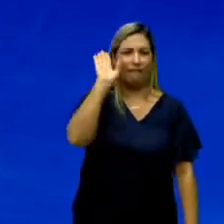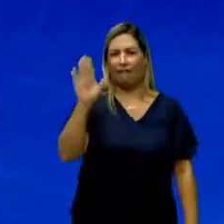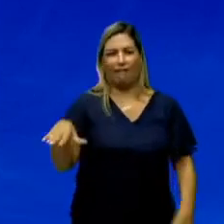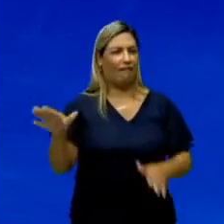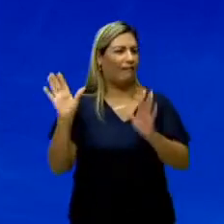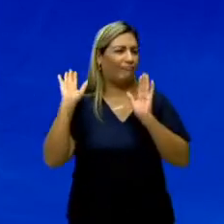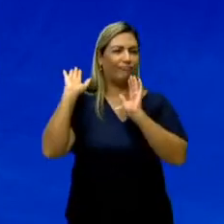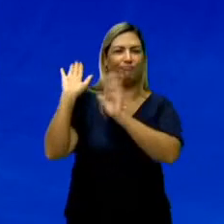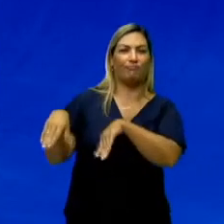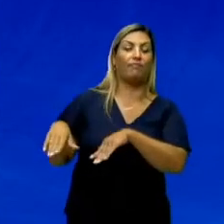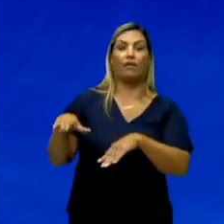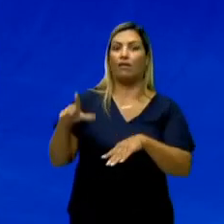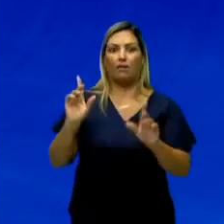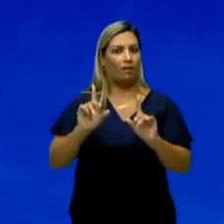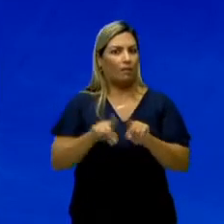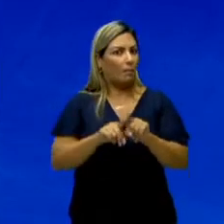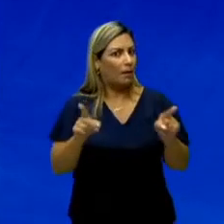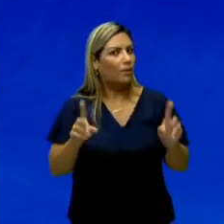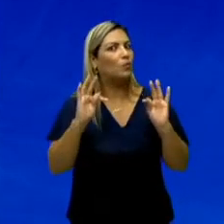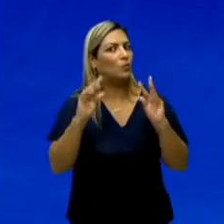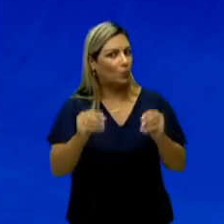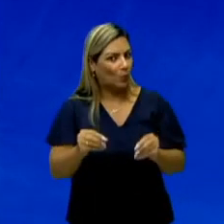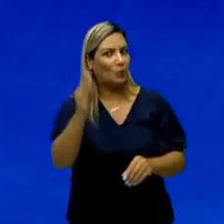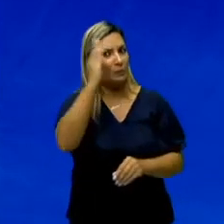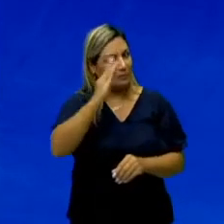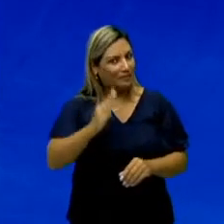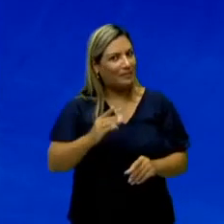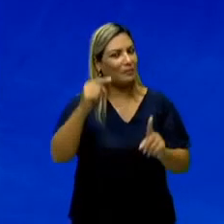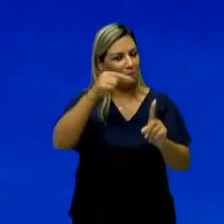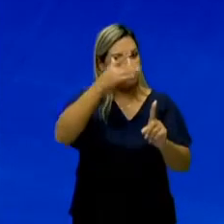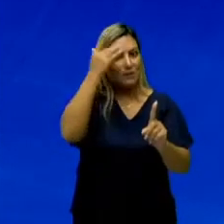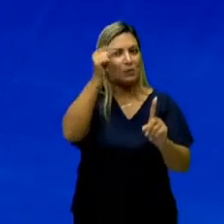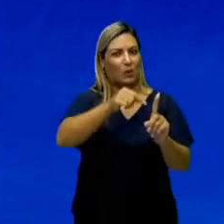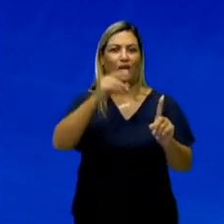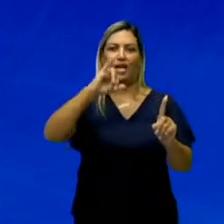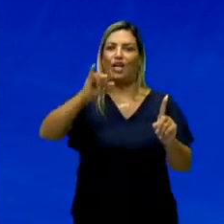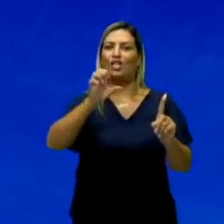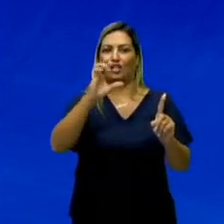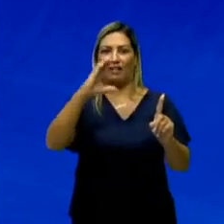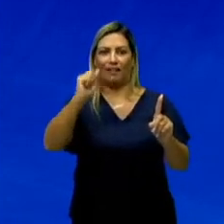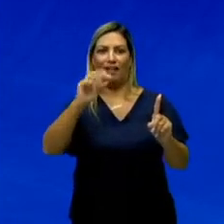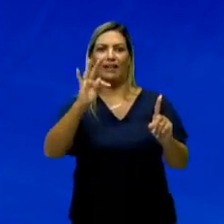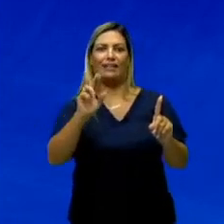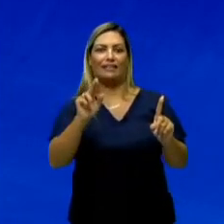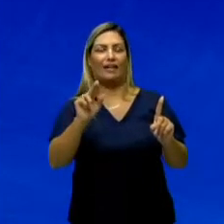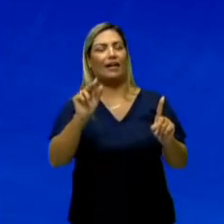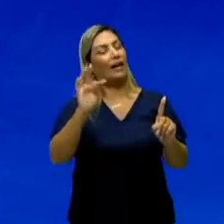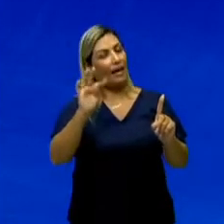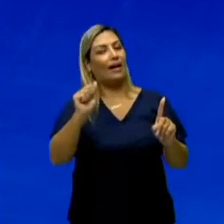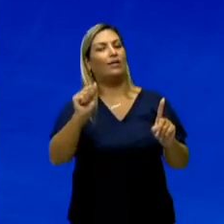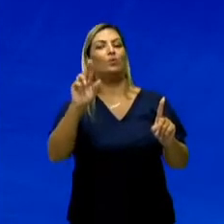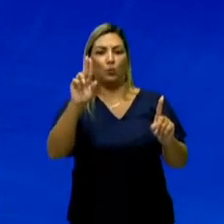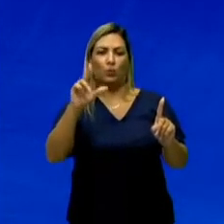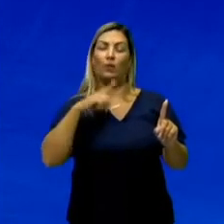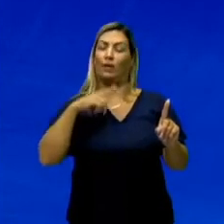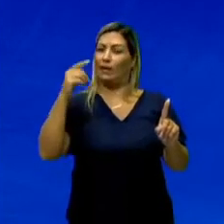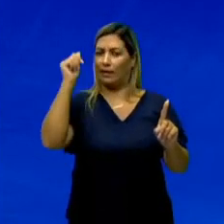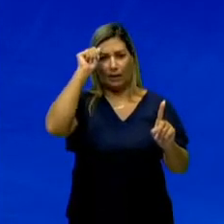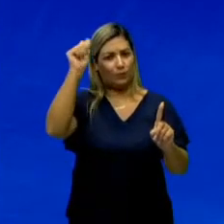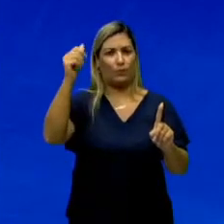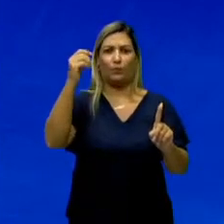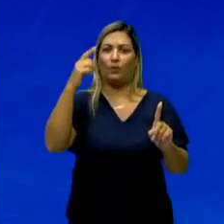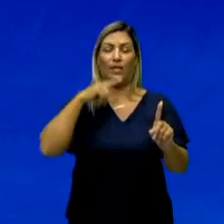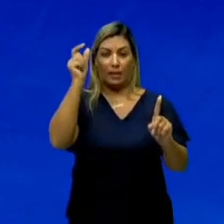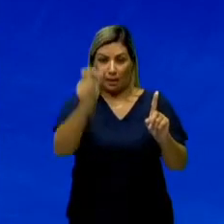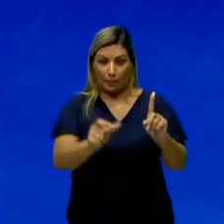todo brasileiro tem um pouquinho de Jeca Tatu. Então, procure ler a obra para você entender. Outro autor que